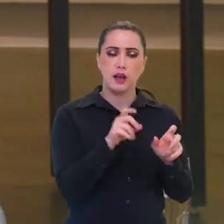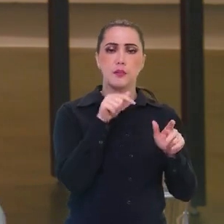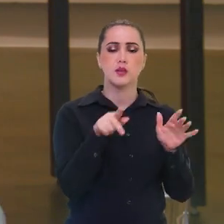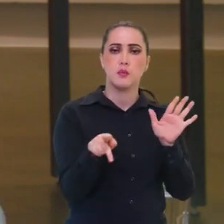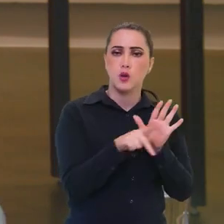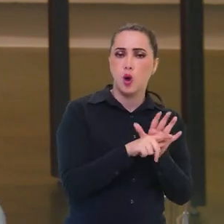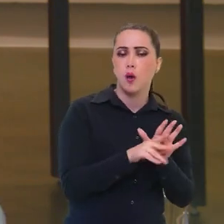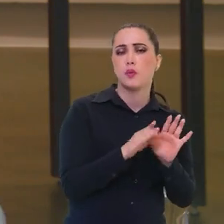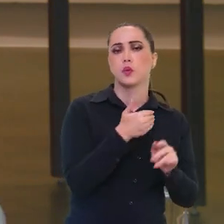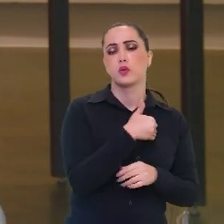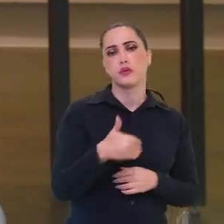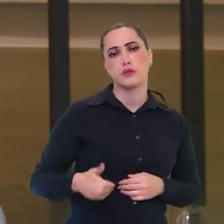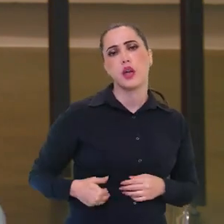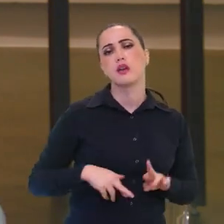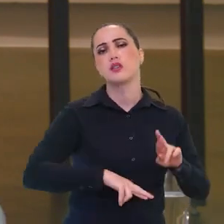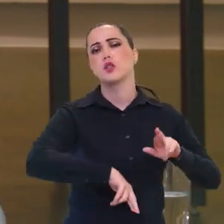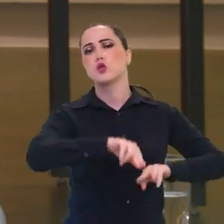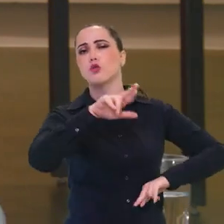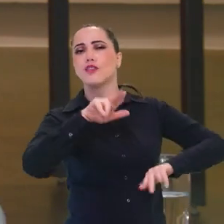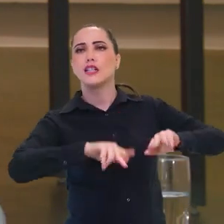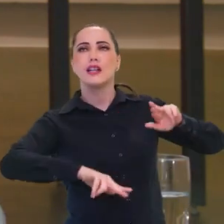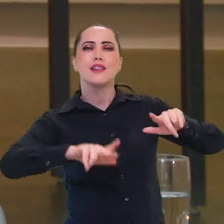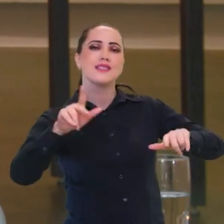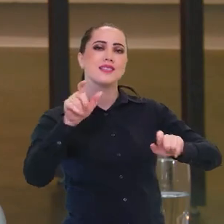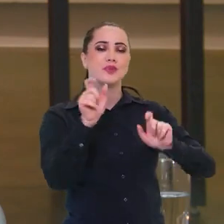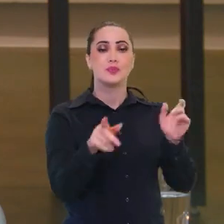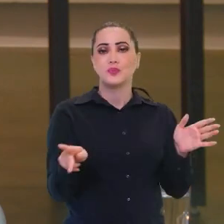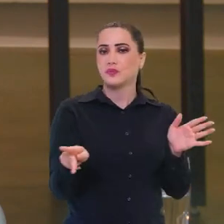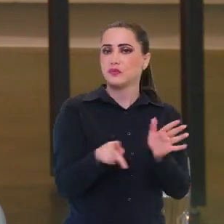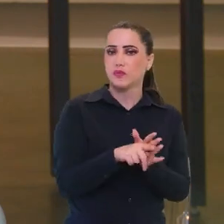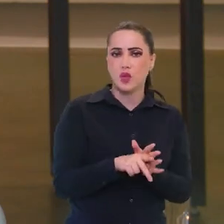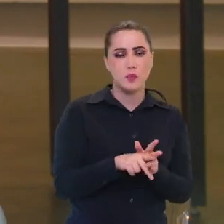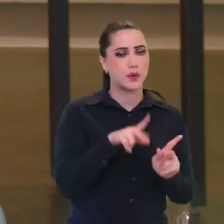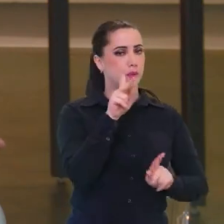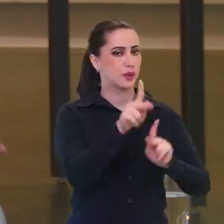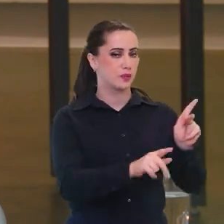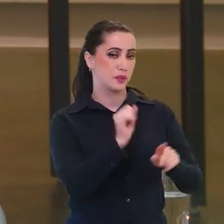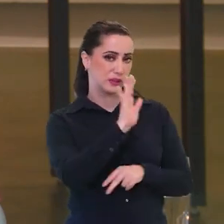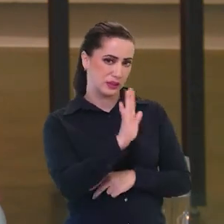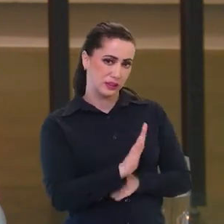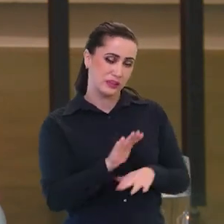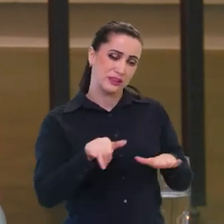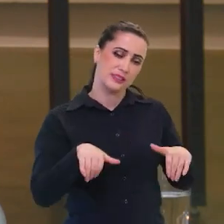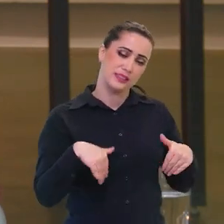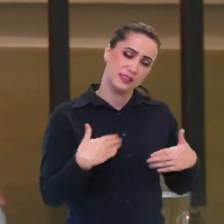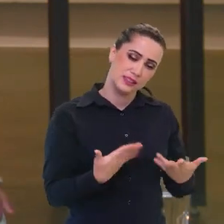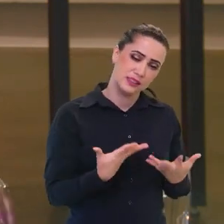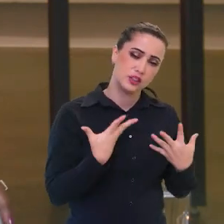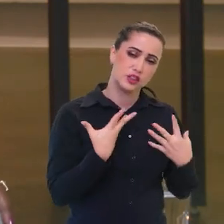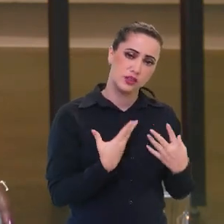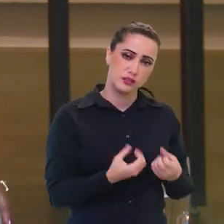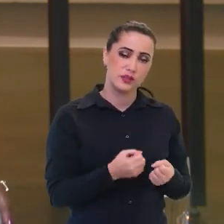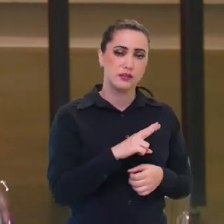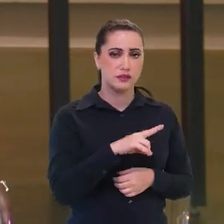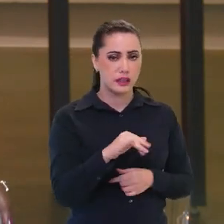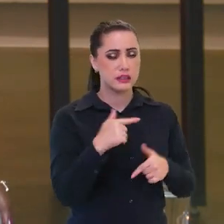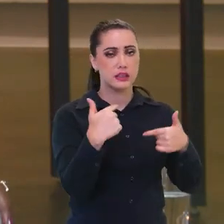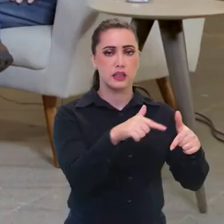nessa questão da diversidade, dessa pluralidade que é a dinâmica do povo brasileiro. e é assim que vamos